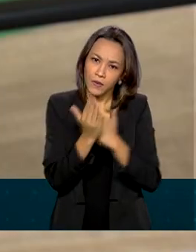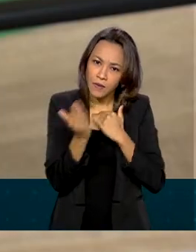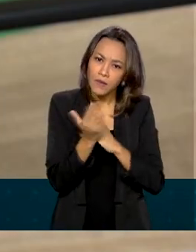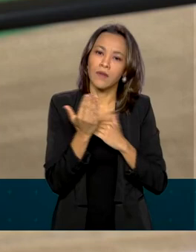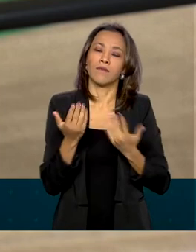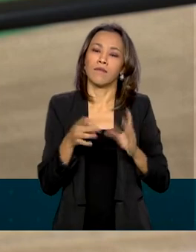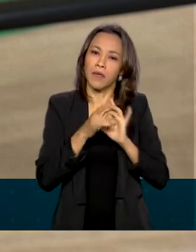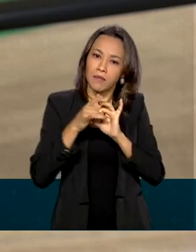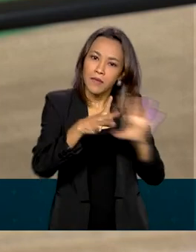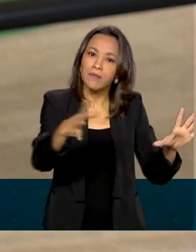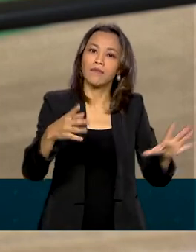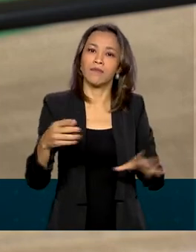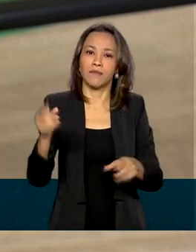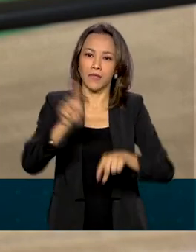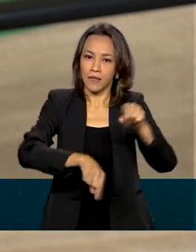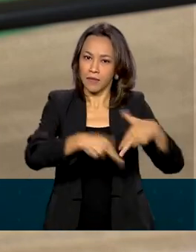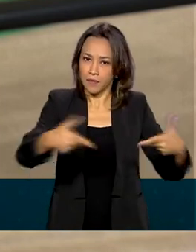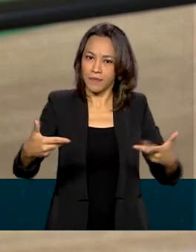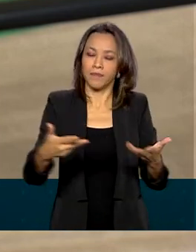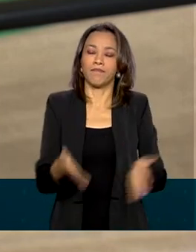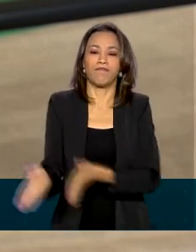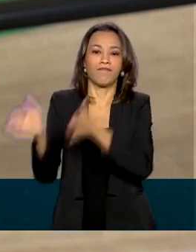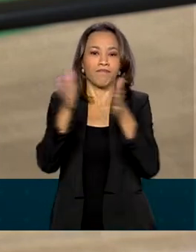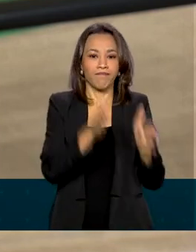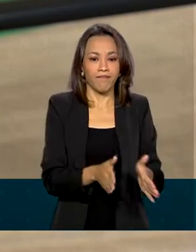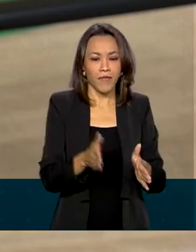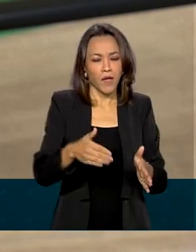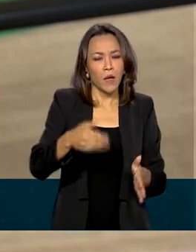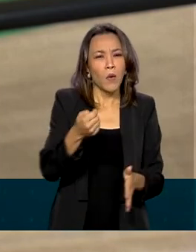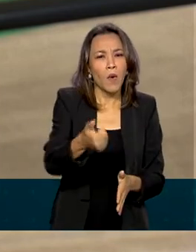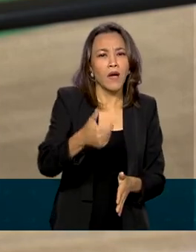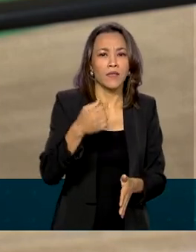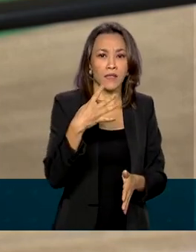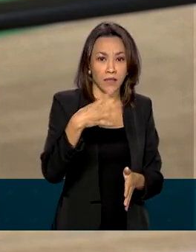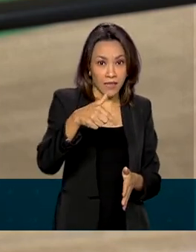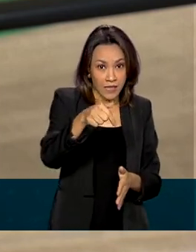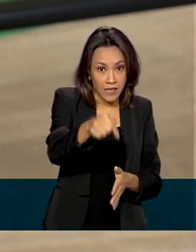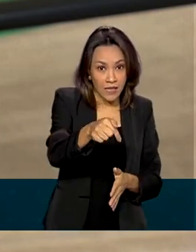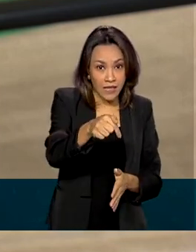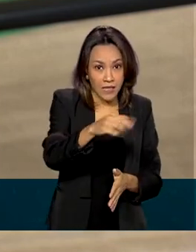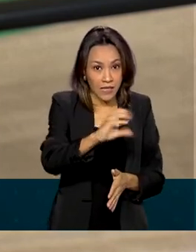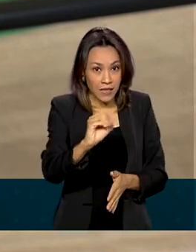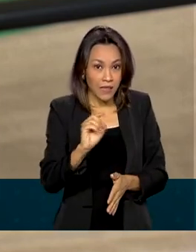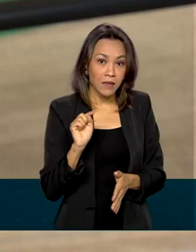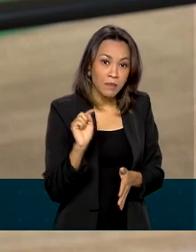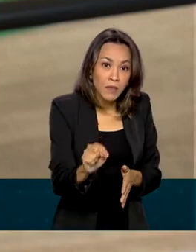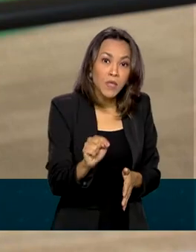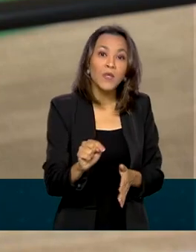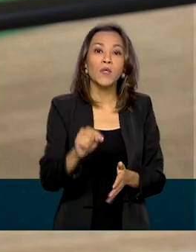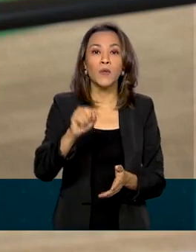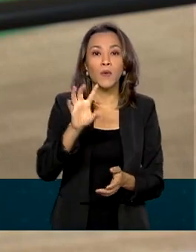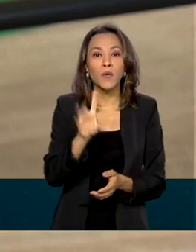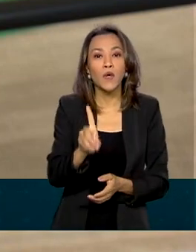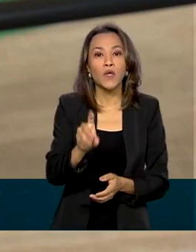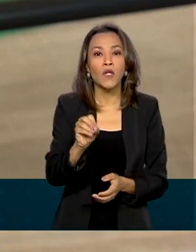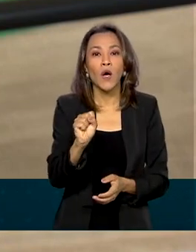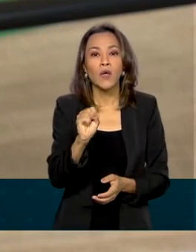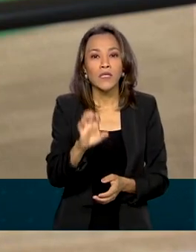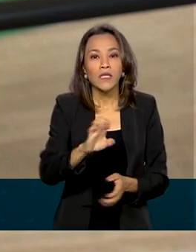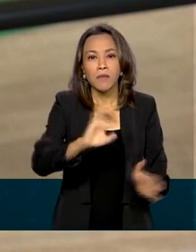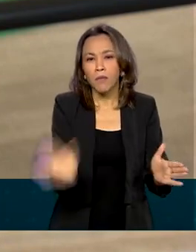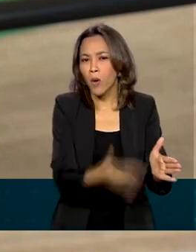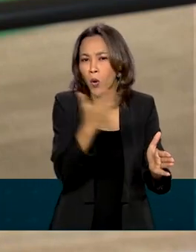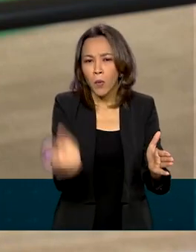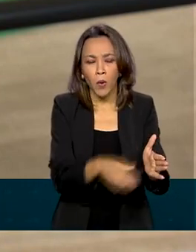Olha, e quase 700 mil doses da vacina produzida pelo Butantan, são exatamente